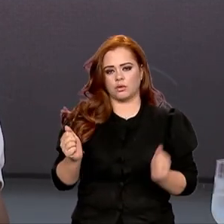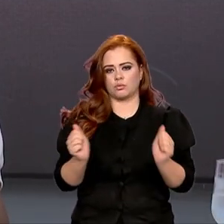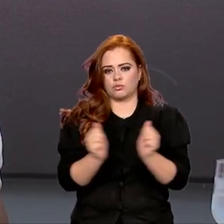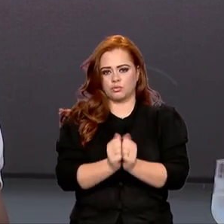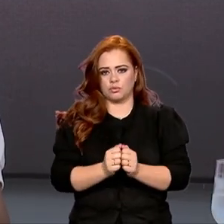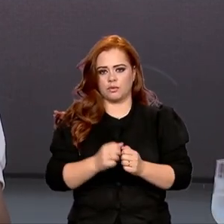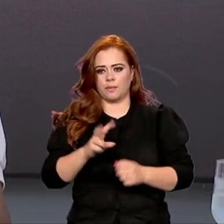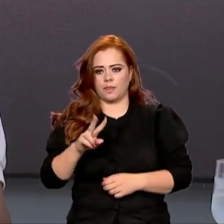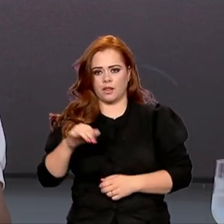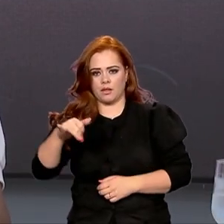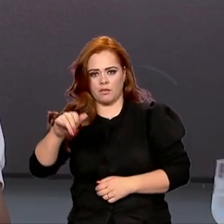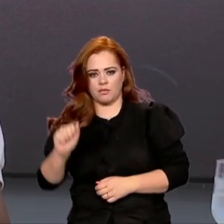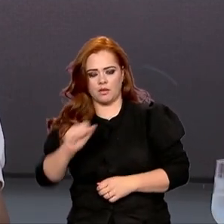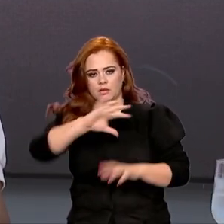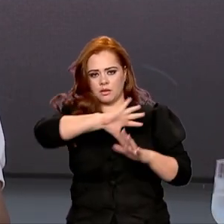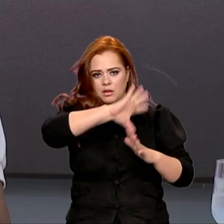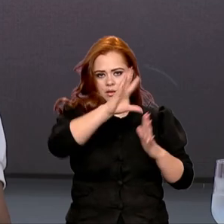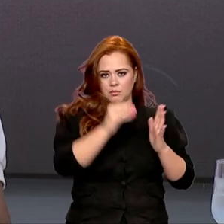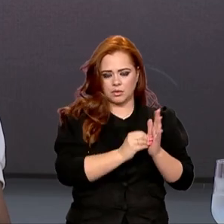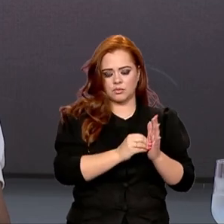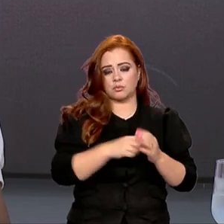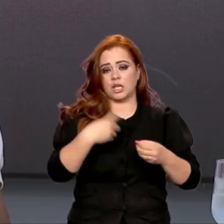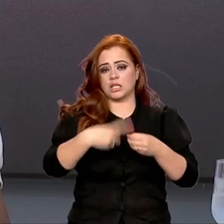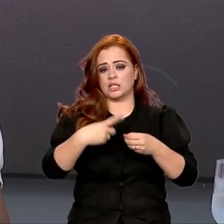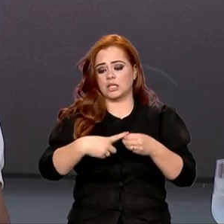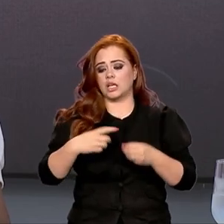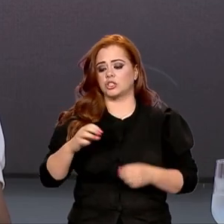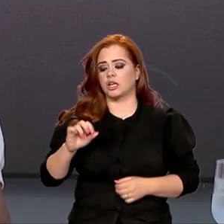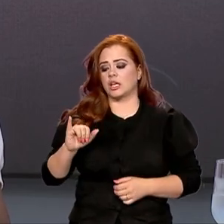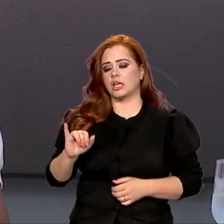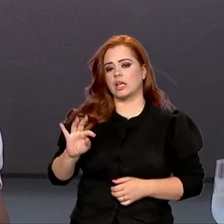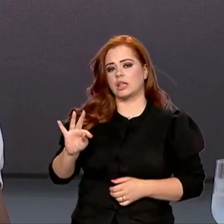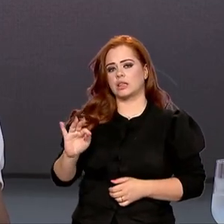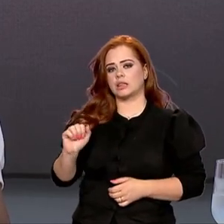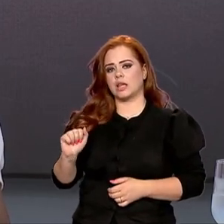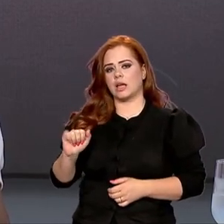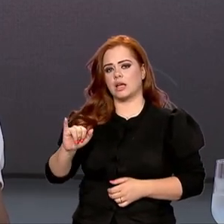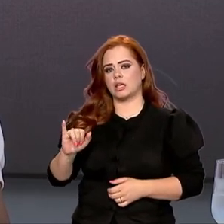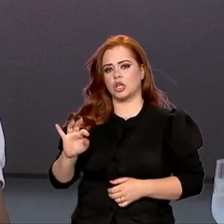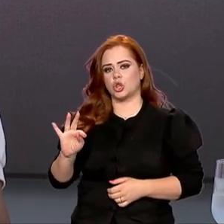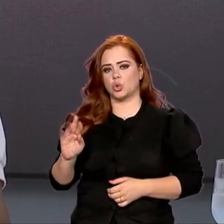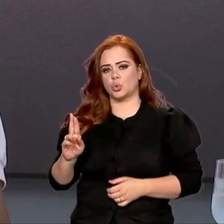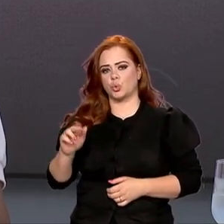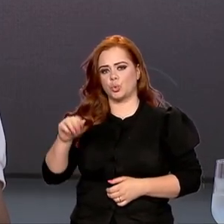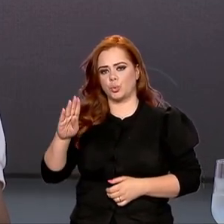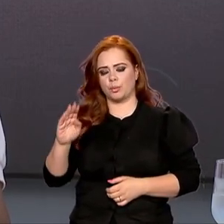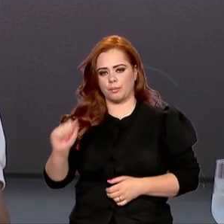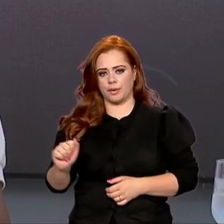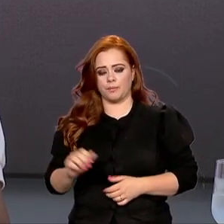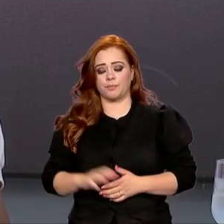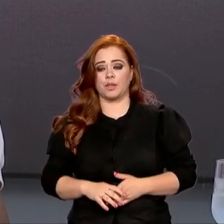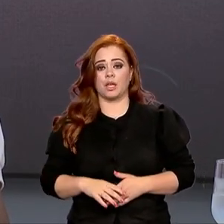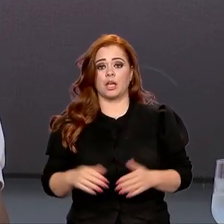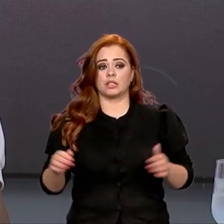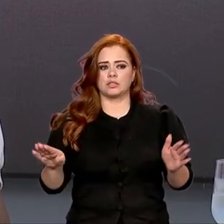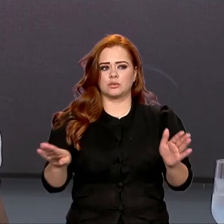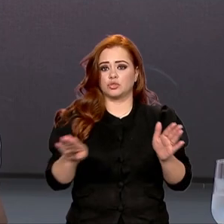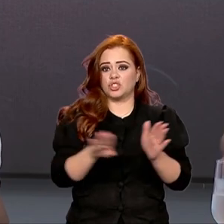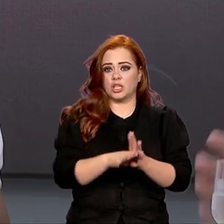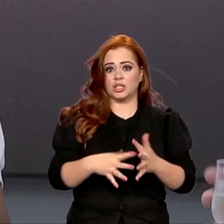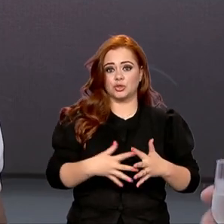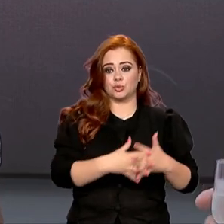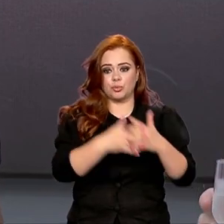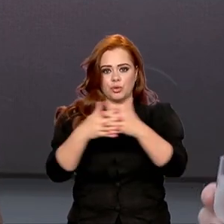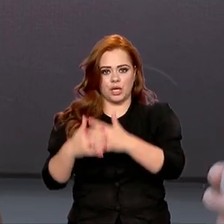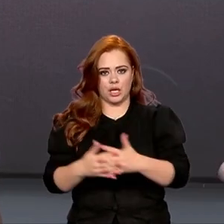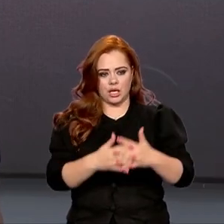com a cidade de Itaituba. Hoje, todos os insumos da Zona Franca de Manaus estão vindo por carretas e parando